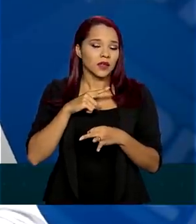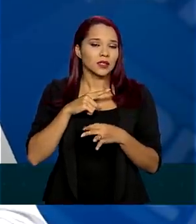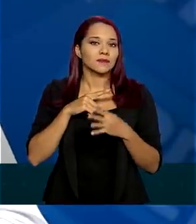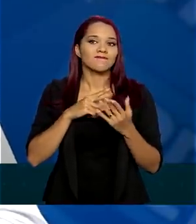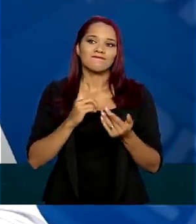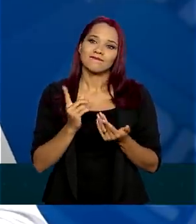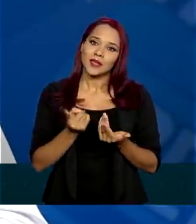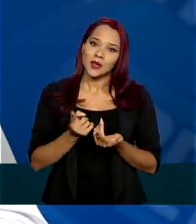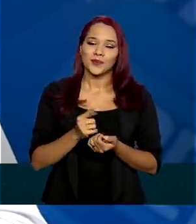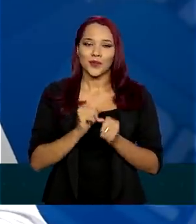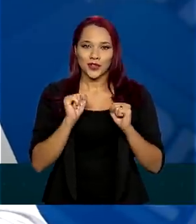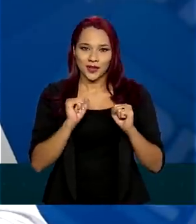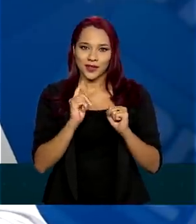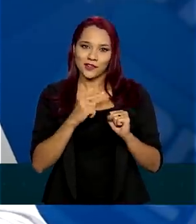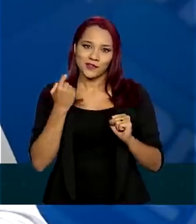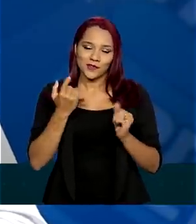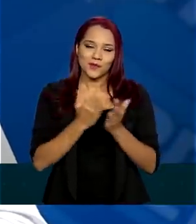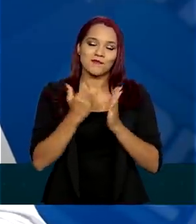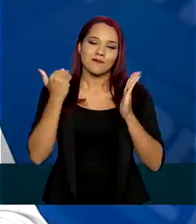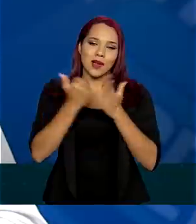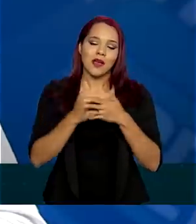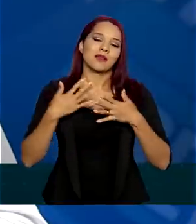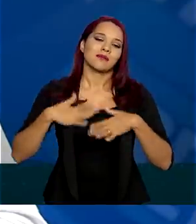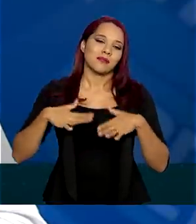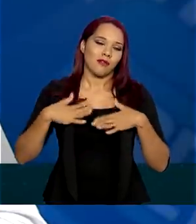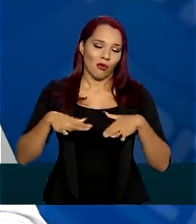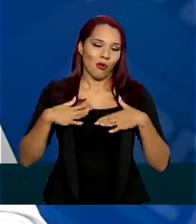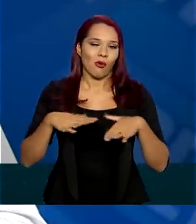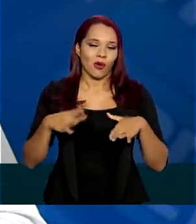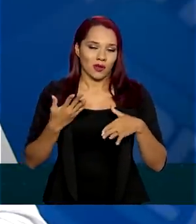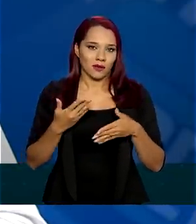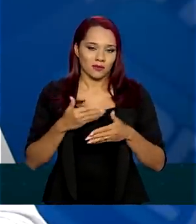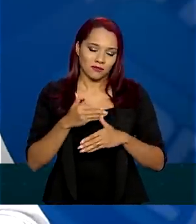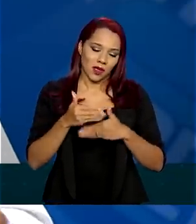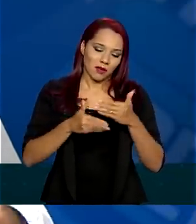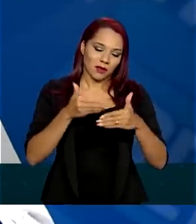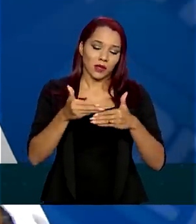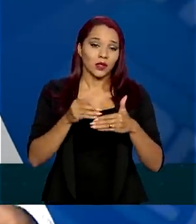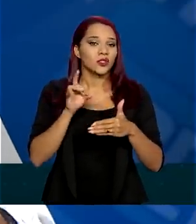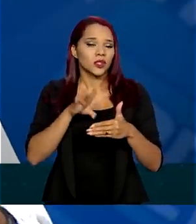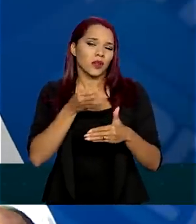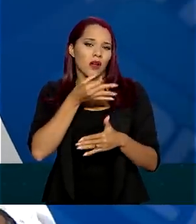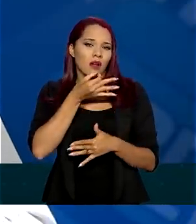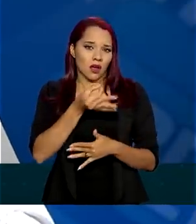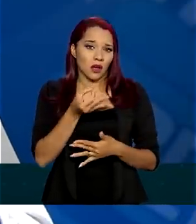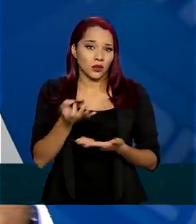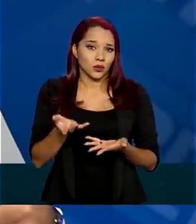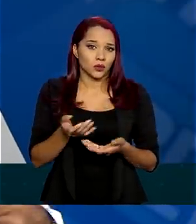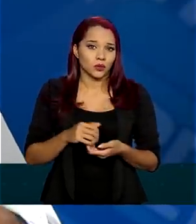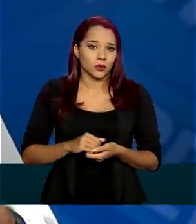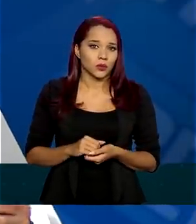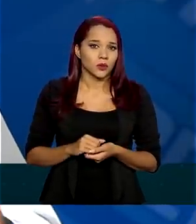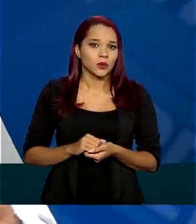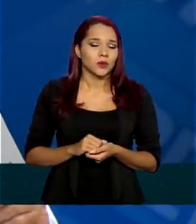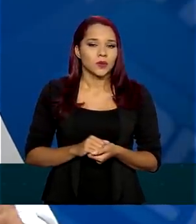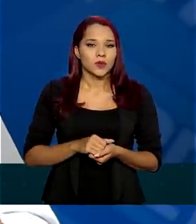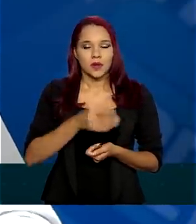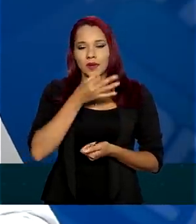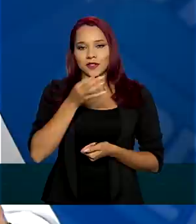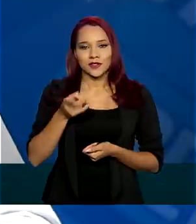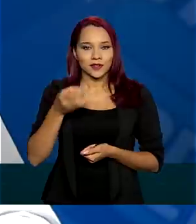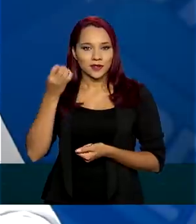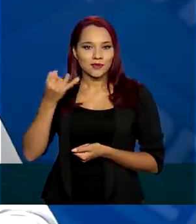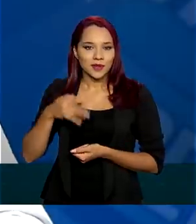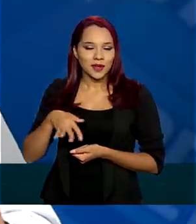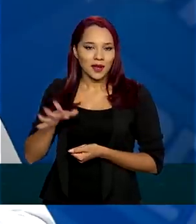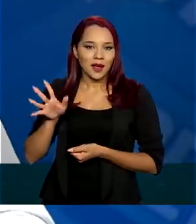nós poderíamos estar muito mais tranquilos em relação à nossa caminhada. Mas eu acho assim, o Gabardo vai